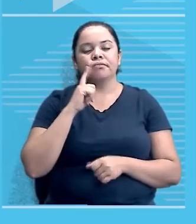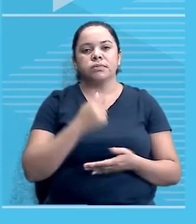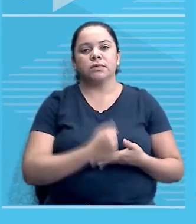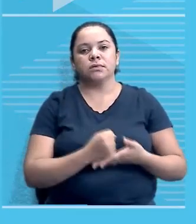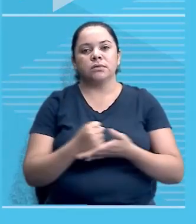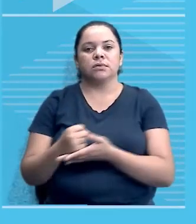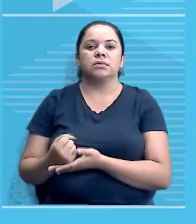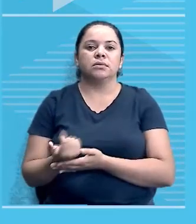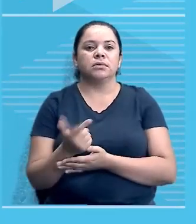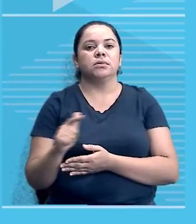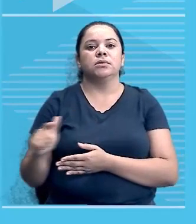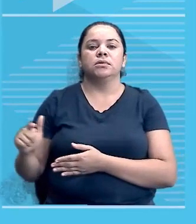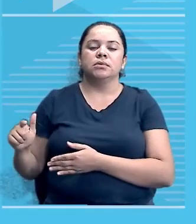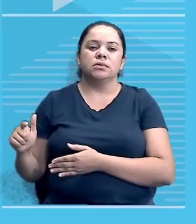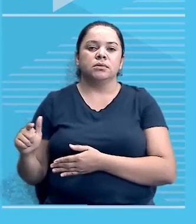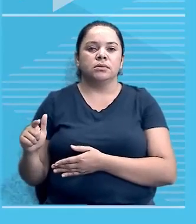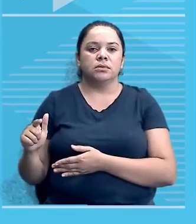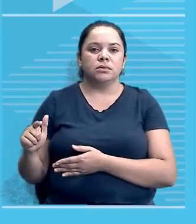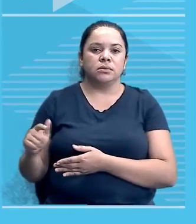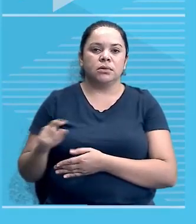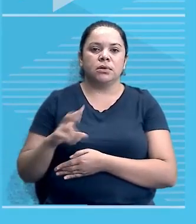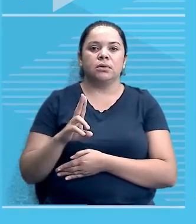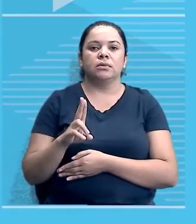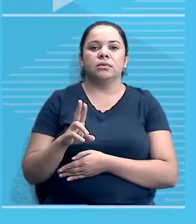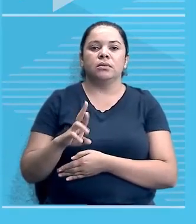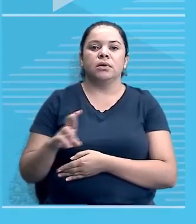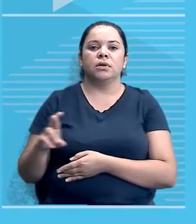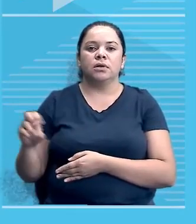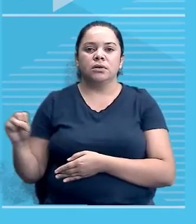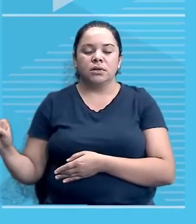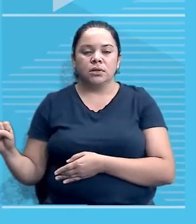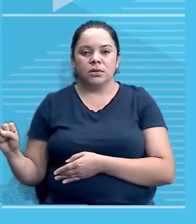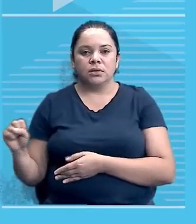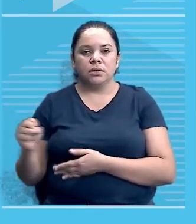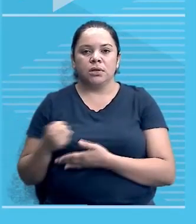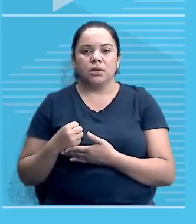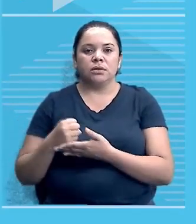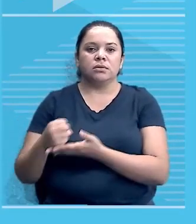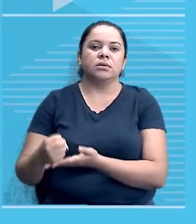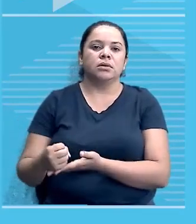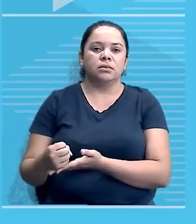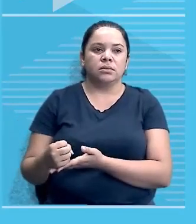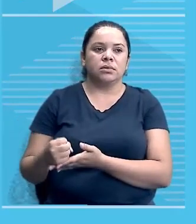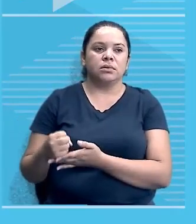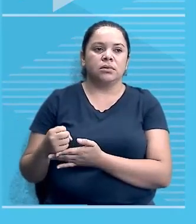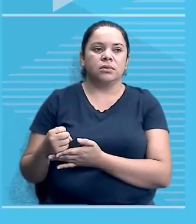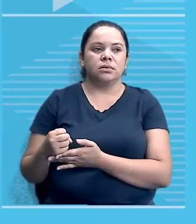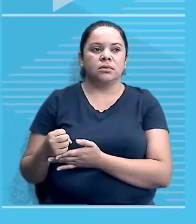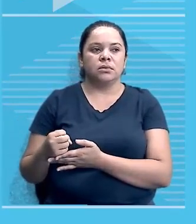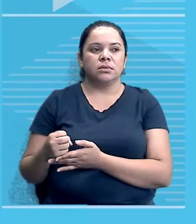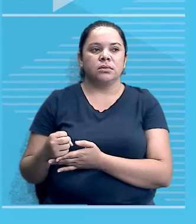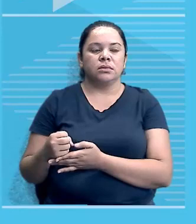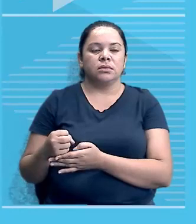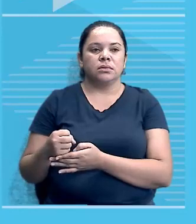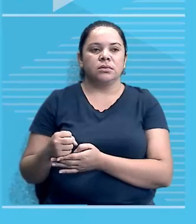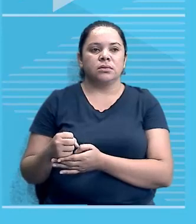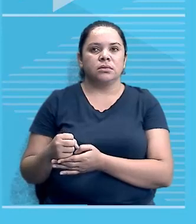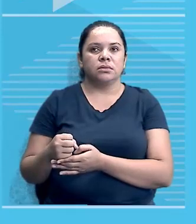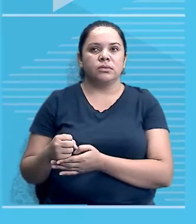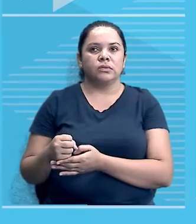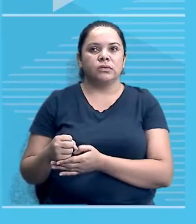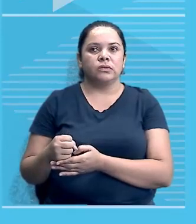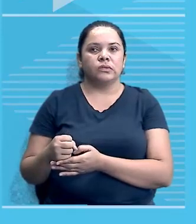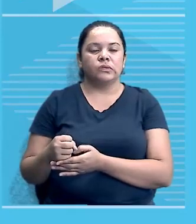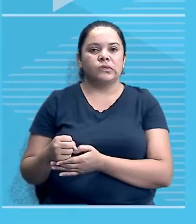Entravam com armas, munições, tecnologia, e os africanos entravam com sangue. Infelizmente, a realidade é essa.